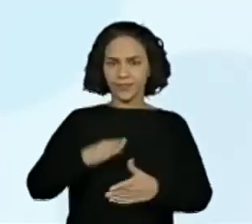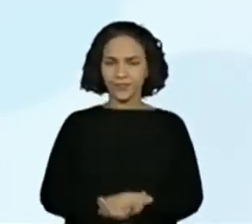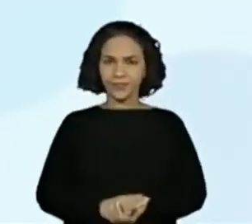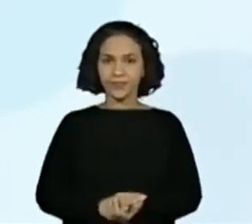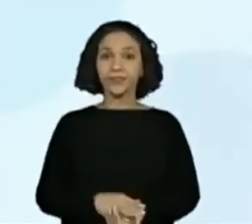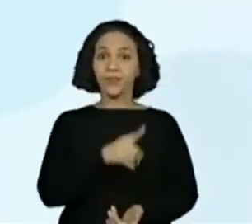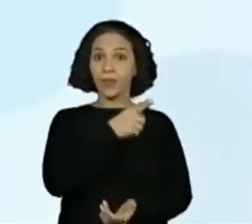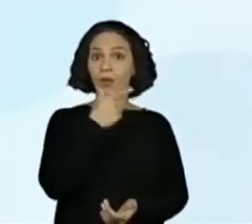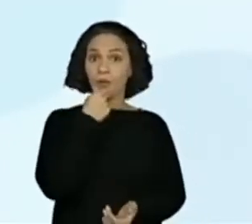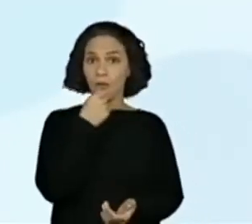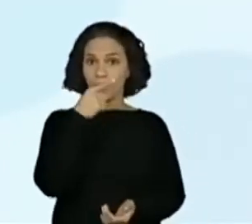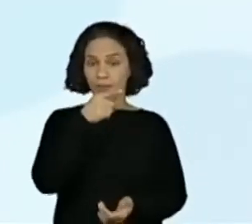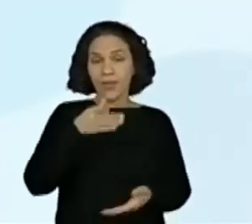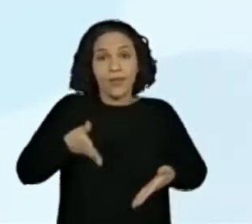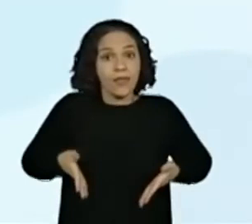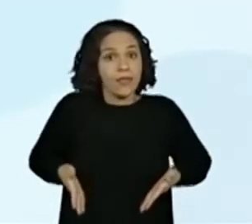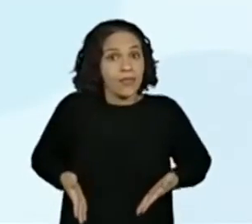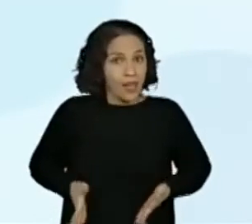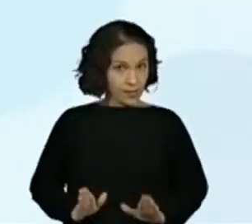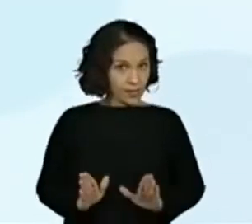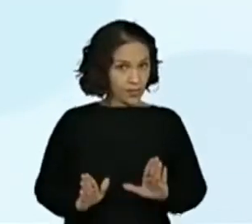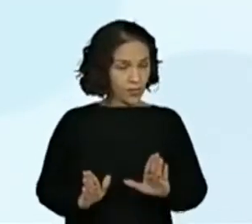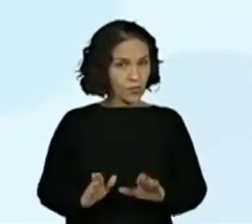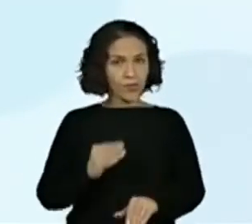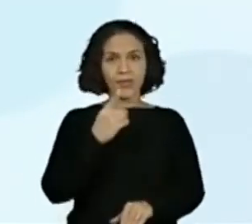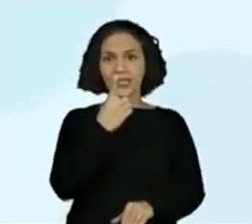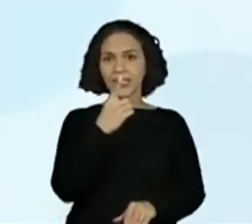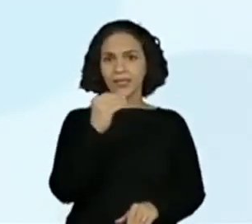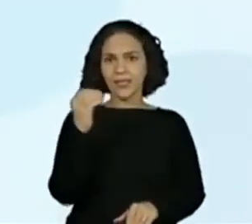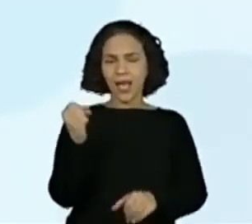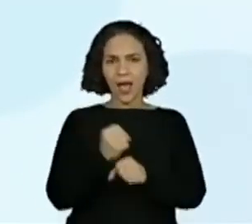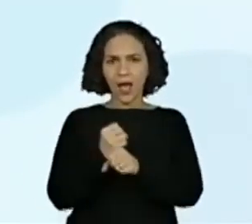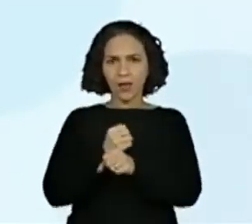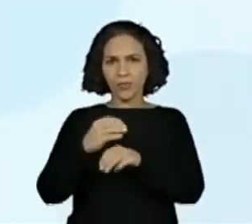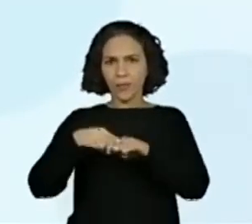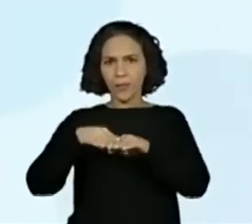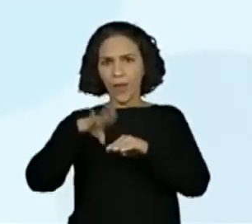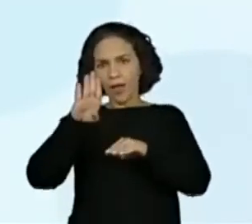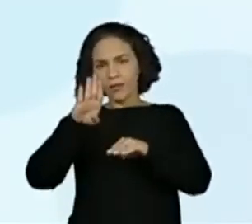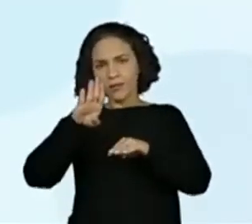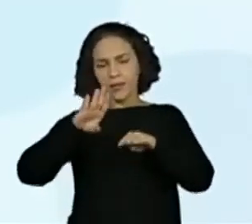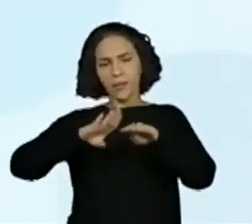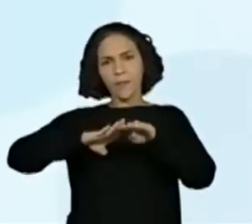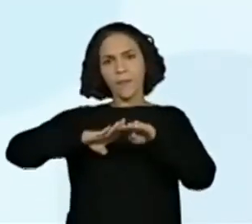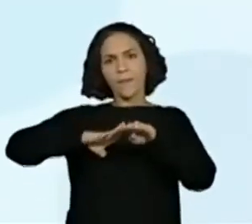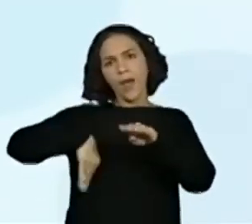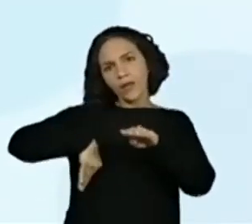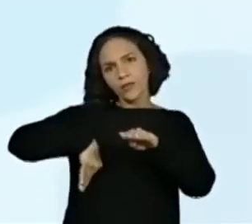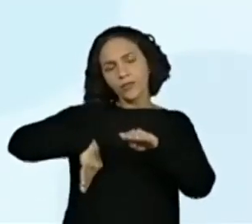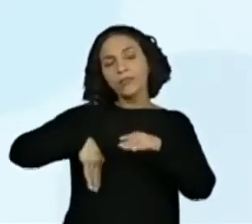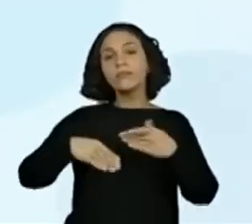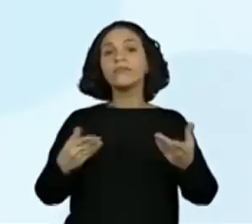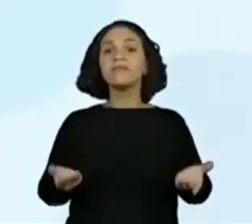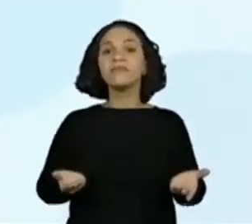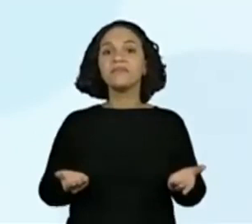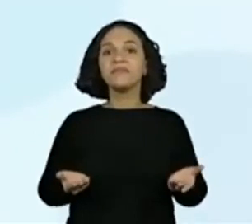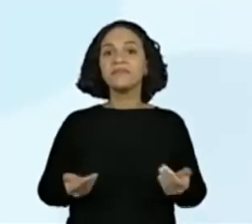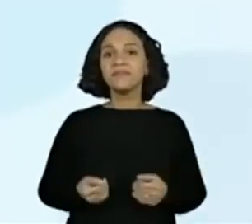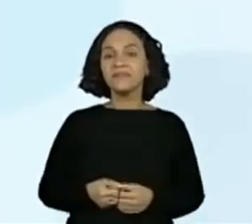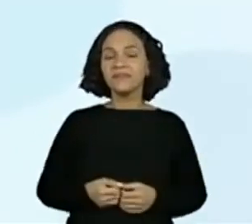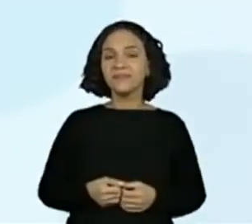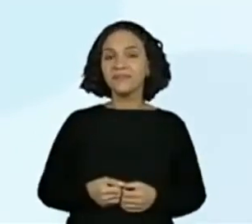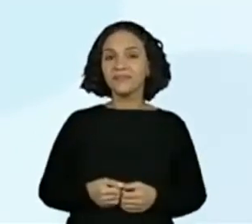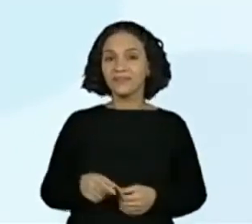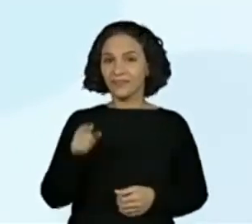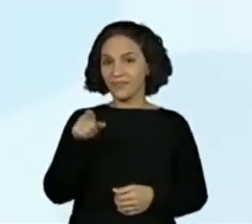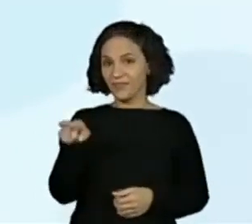há mais de 100 anos, há 100 anos ou há menos? E aí? A professora Fernanda disse que os alunos